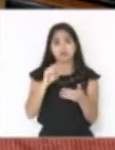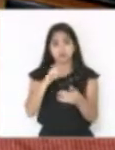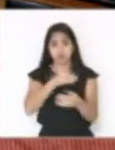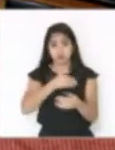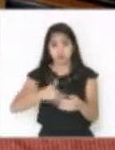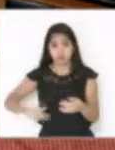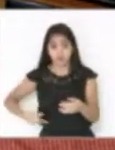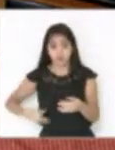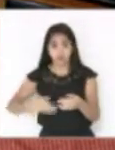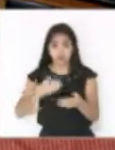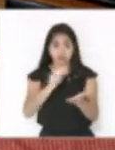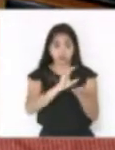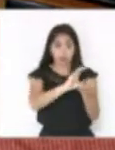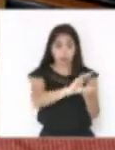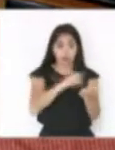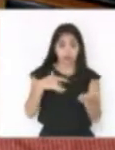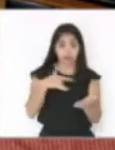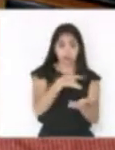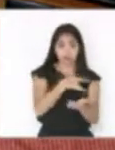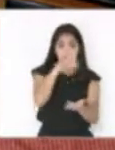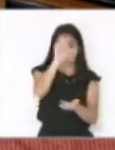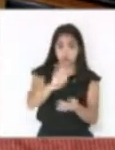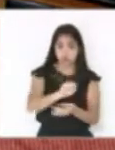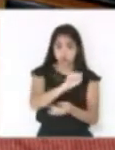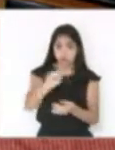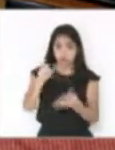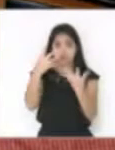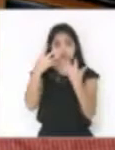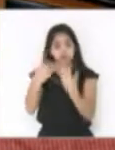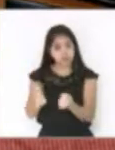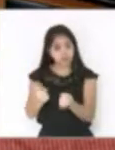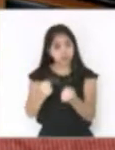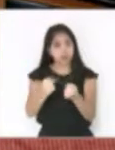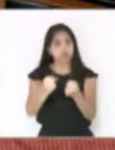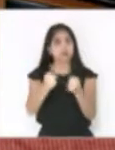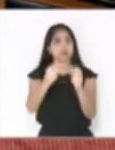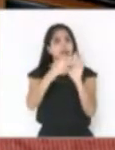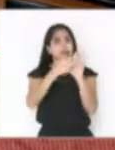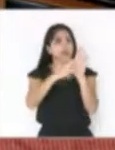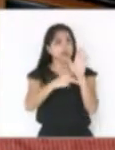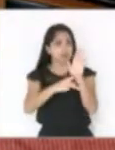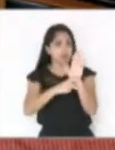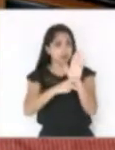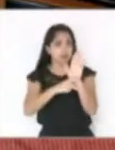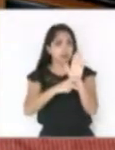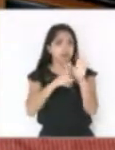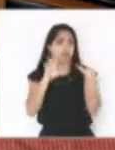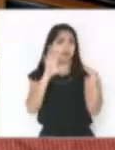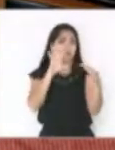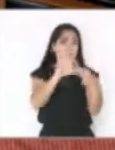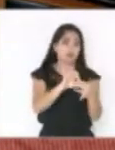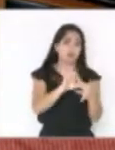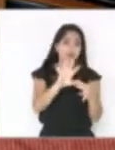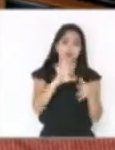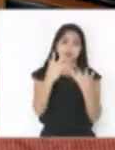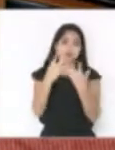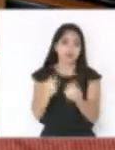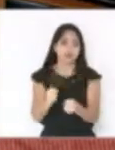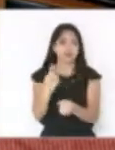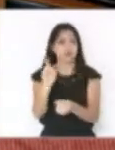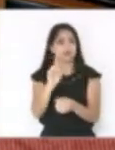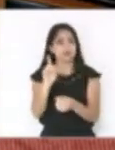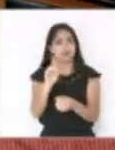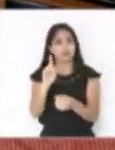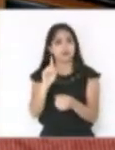quisesse mesmo colocar na saúde, no SUS, ele aceitaria a emenda que vincula, ele não aceita, como não